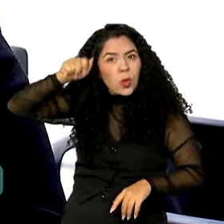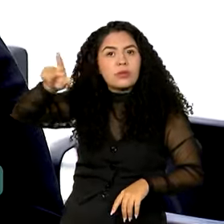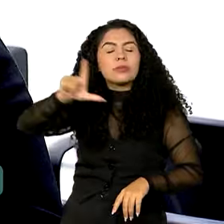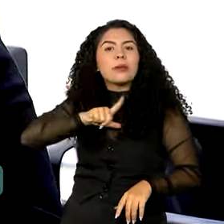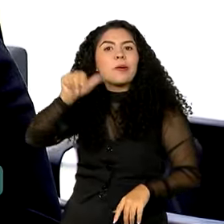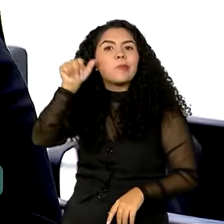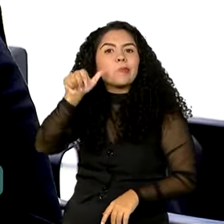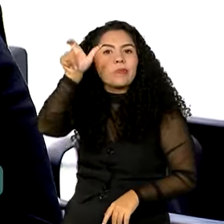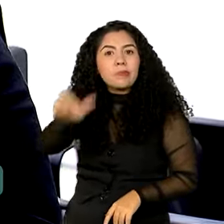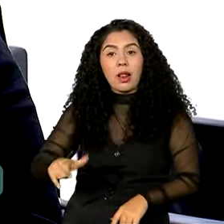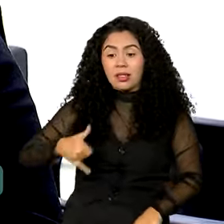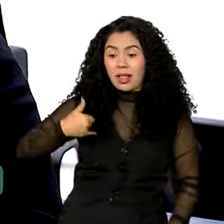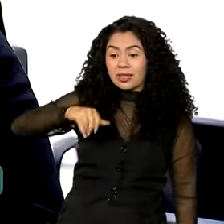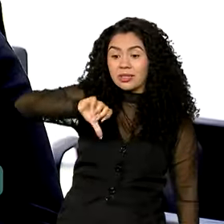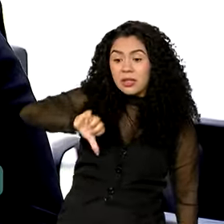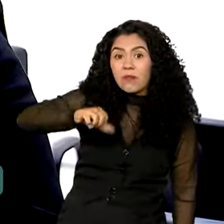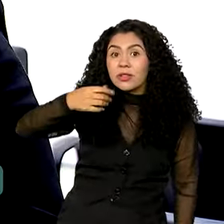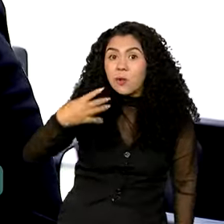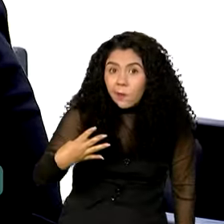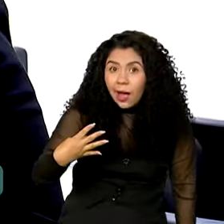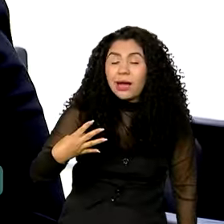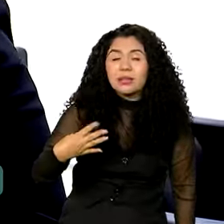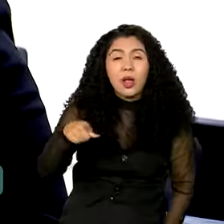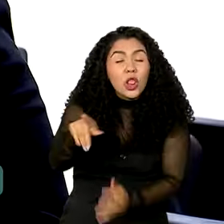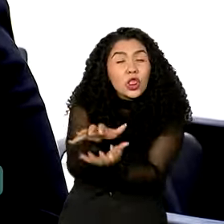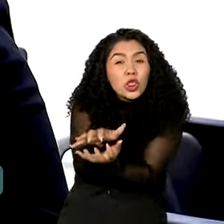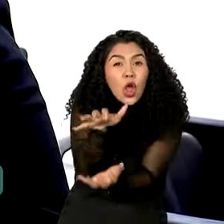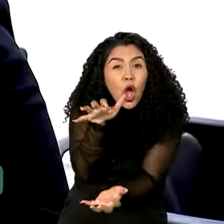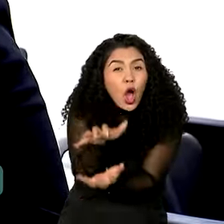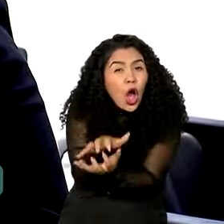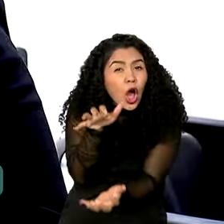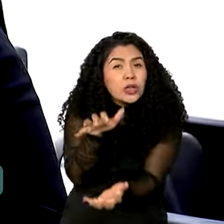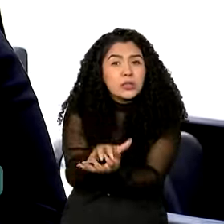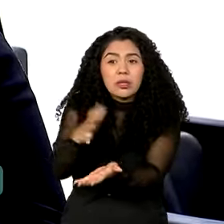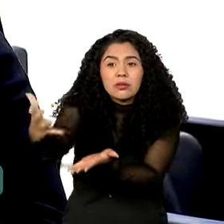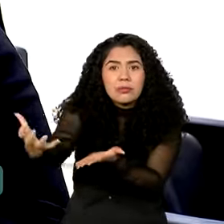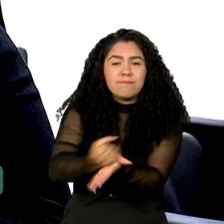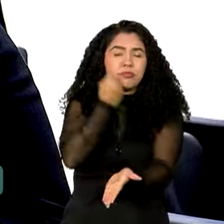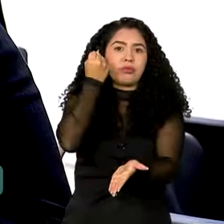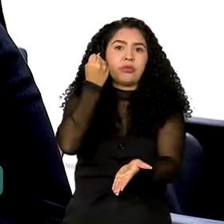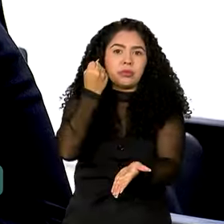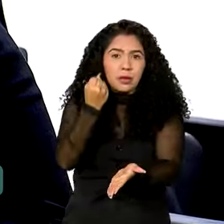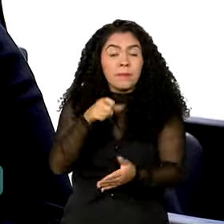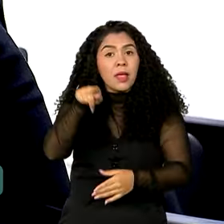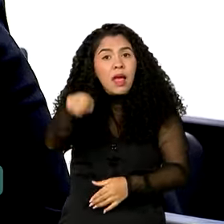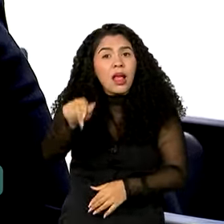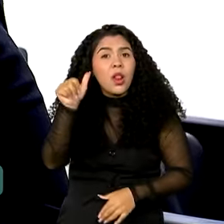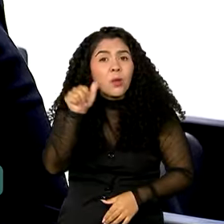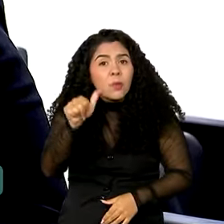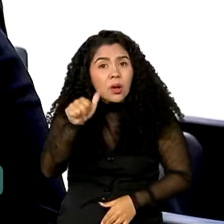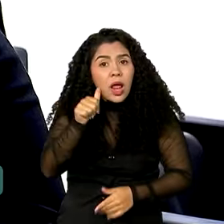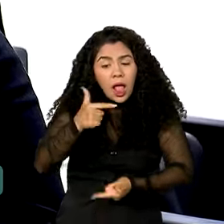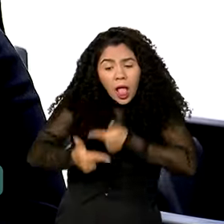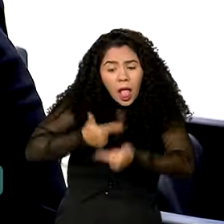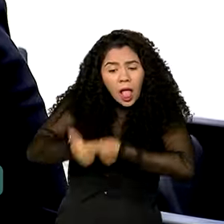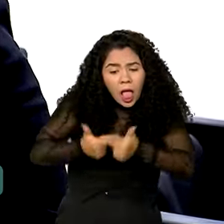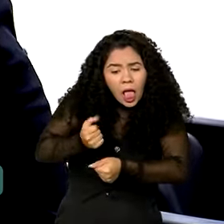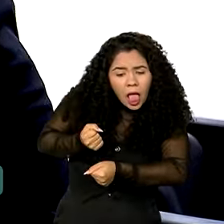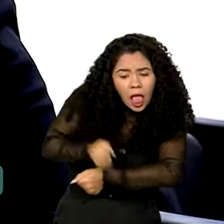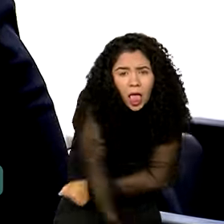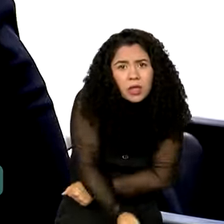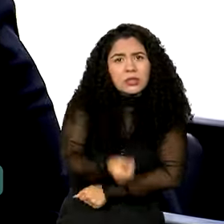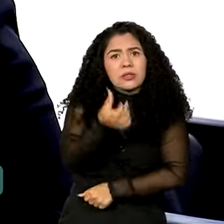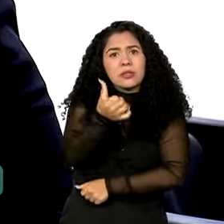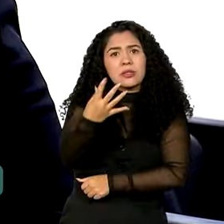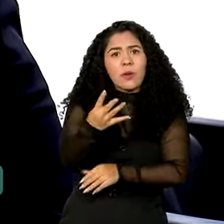94 anos de idade. É a pessoa mais idosa a resgatada no Brasil. Ela trabalhou por 64 anos como